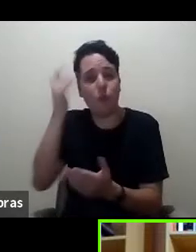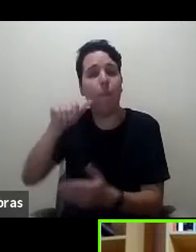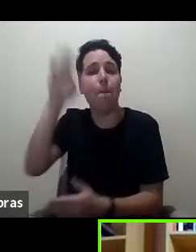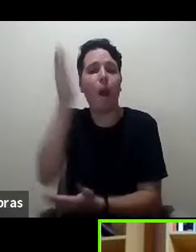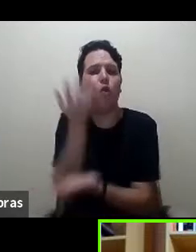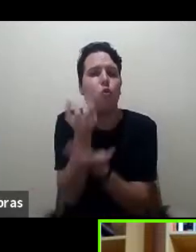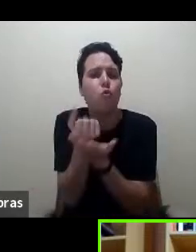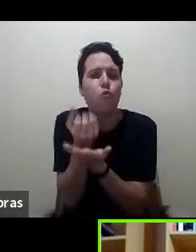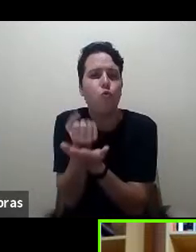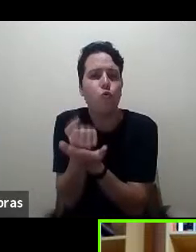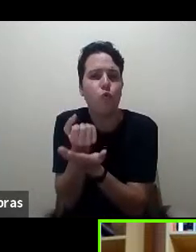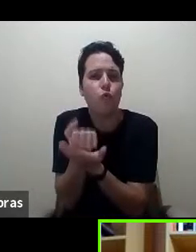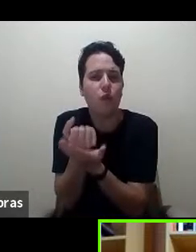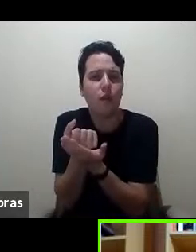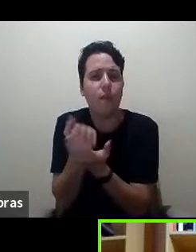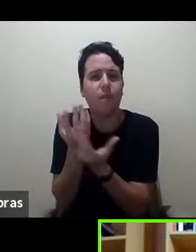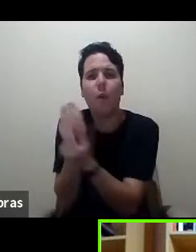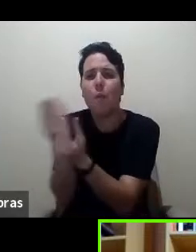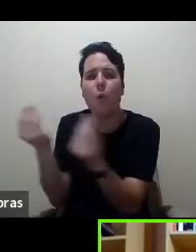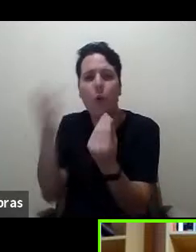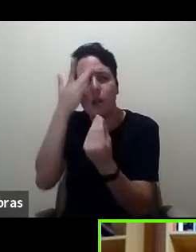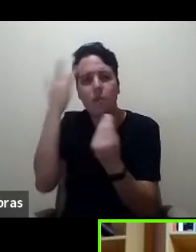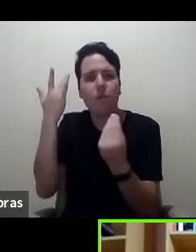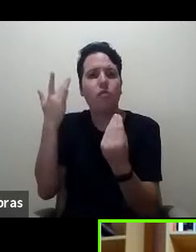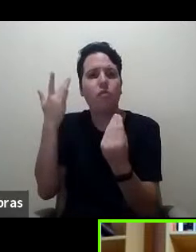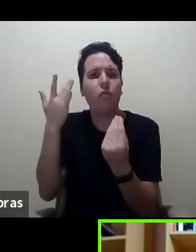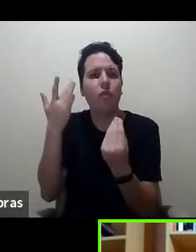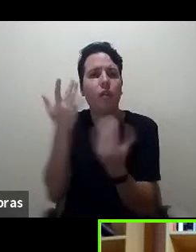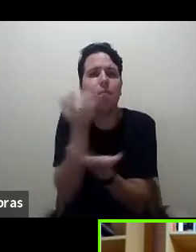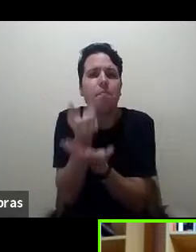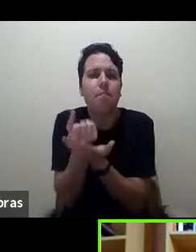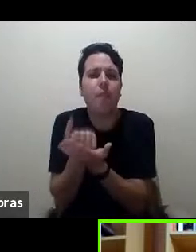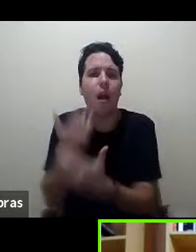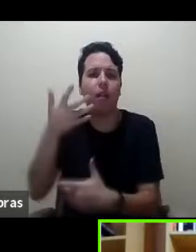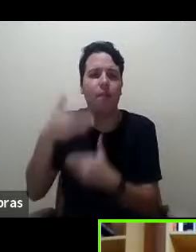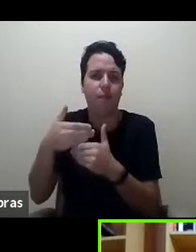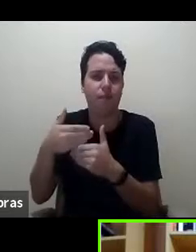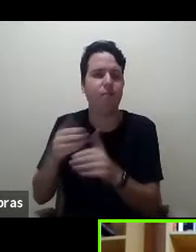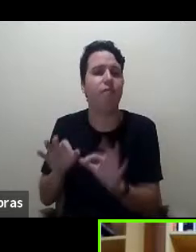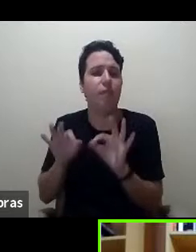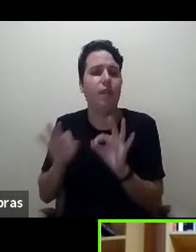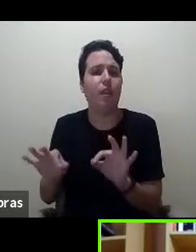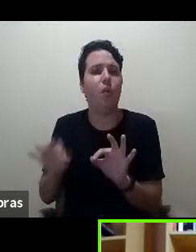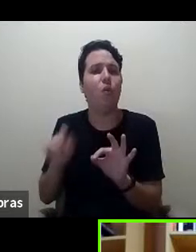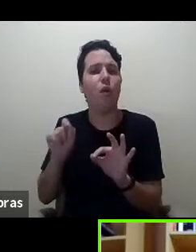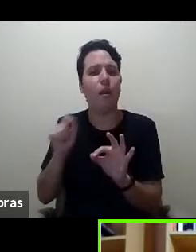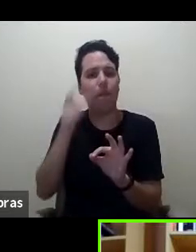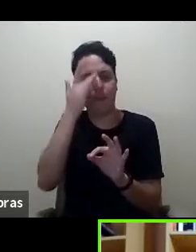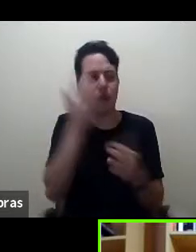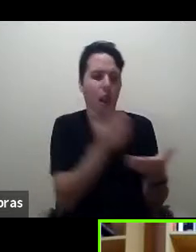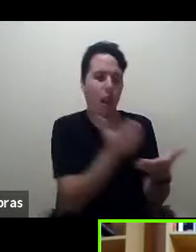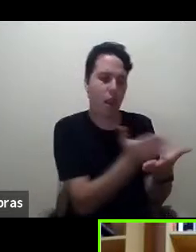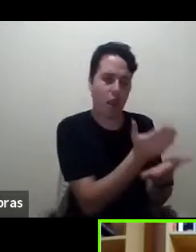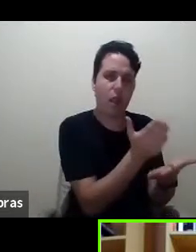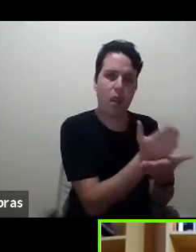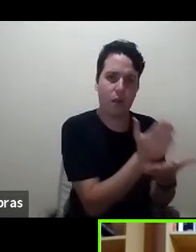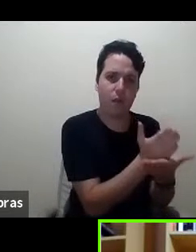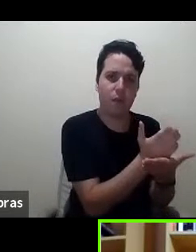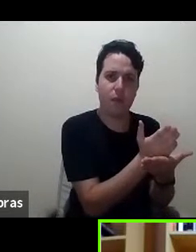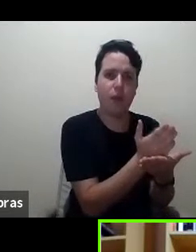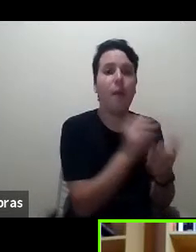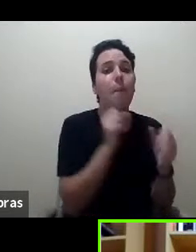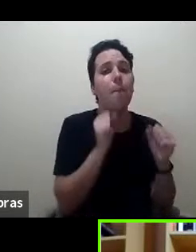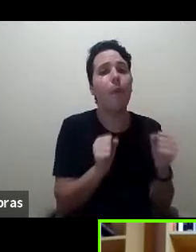chegam a muitas pessoas. Certamente, o encontro das pessoas com os livros pode ser pela